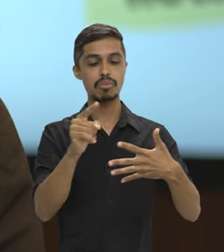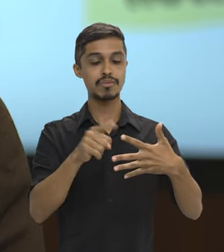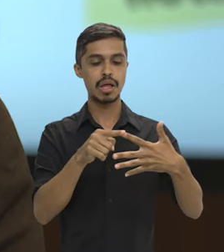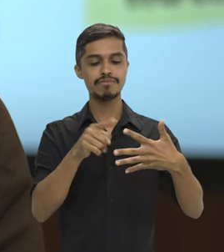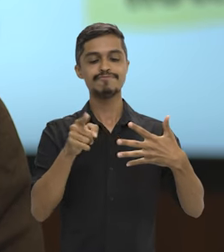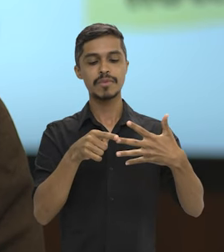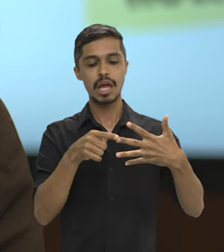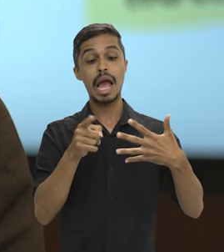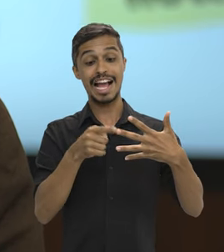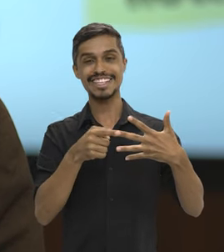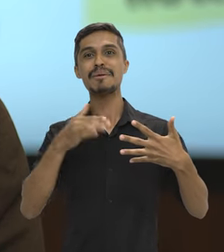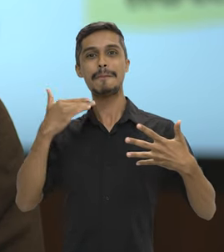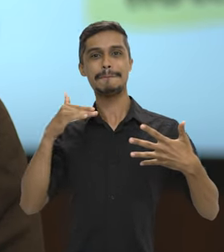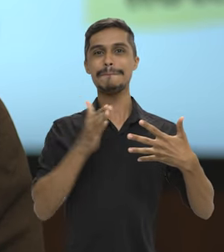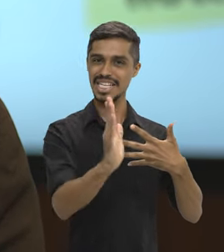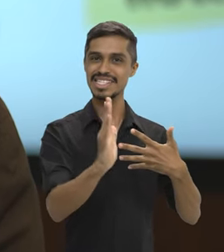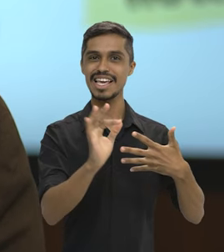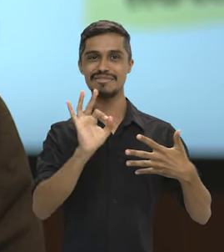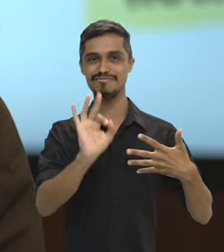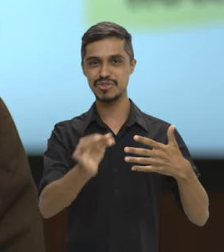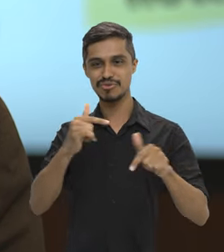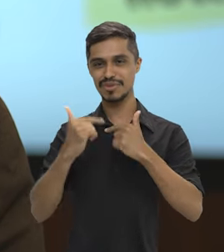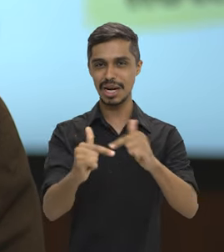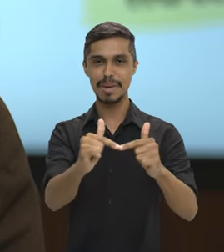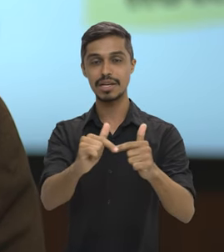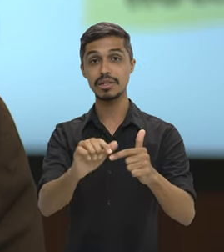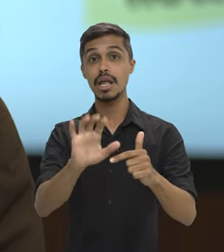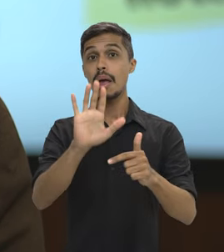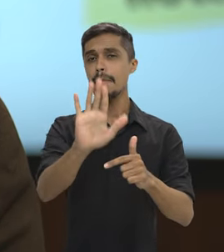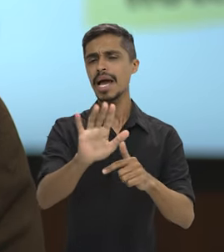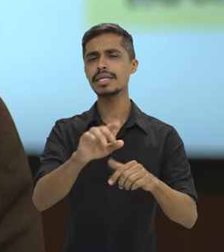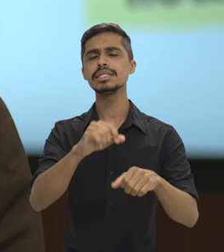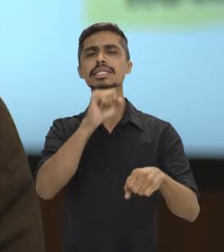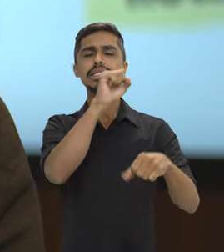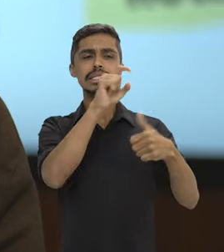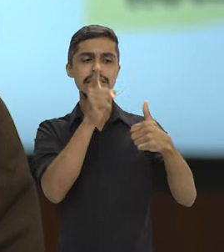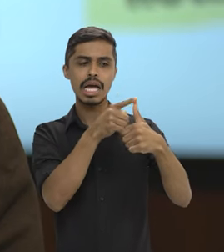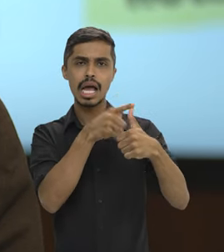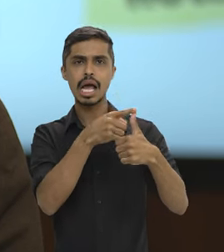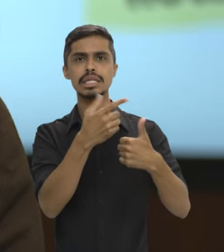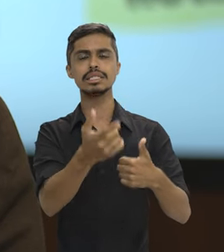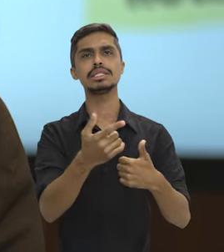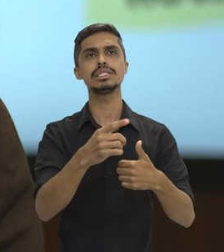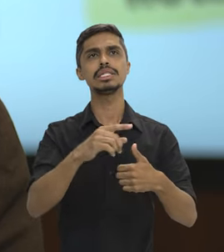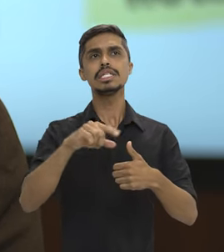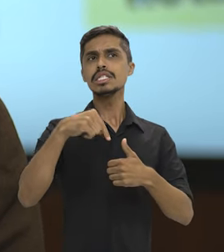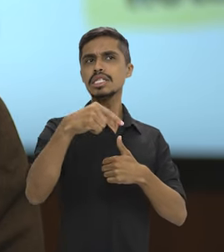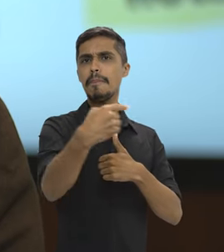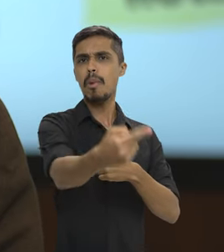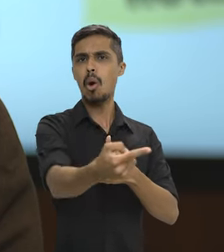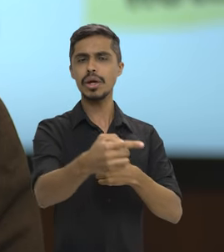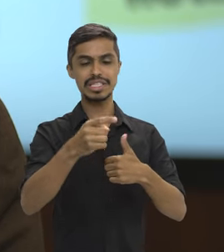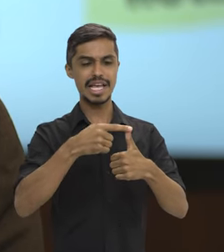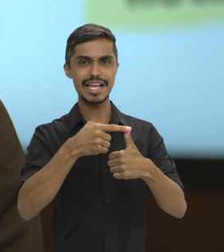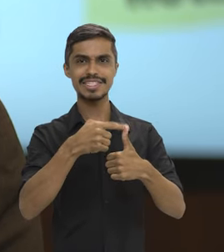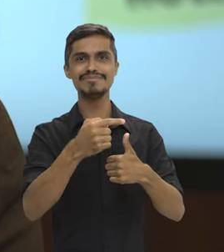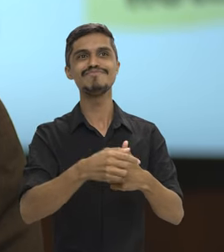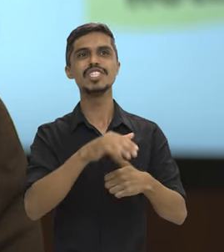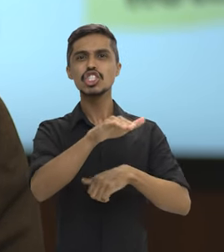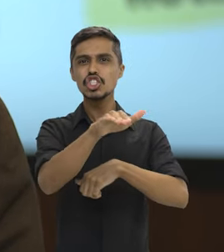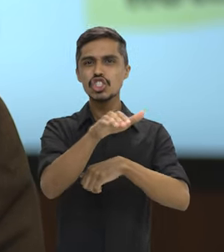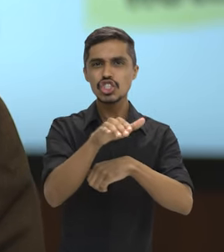chegou lá em agosto e ele tomou posse nesse cargo, Se, eventualmente, num segundo momento, houver vagas